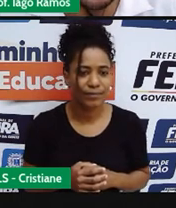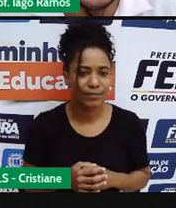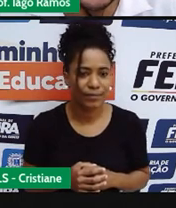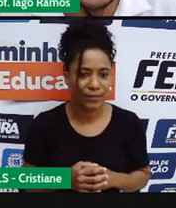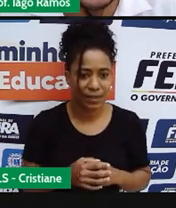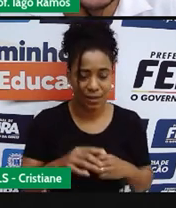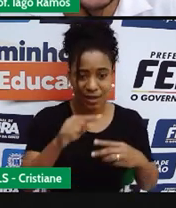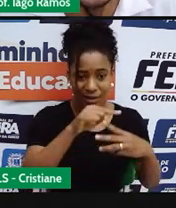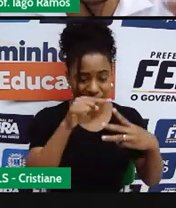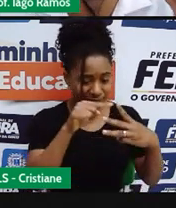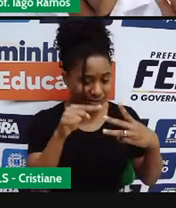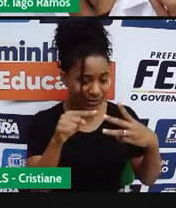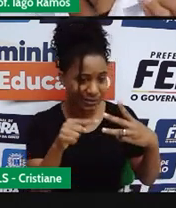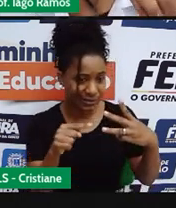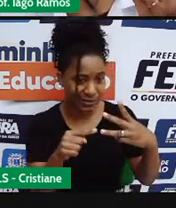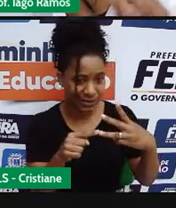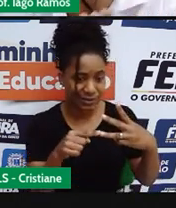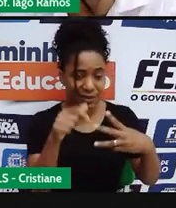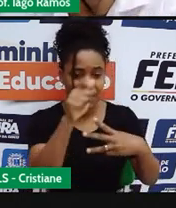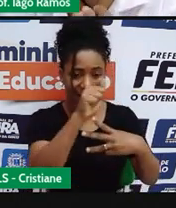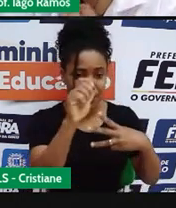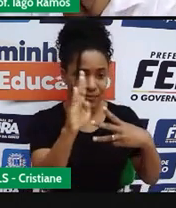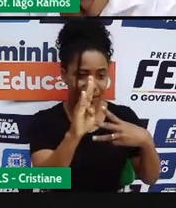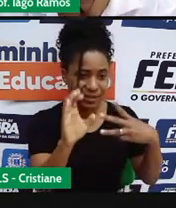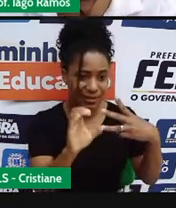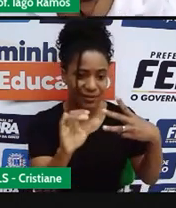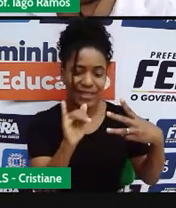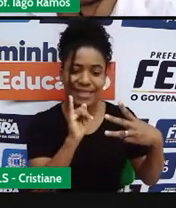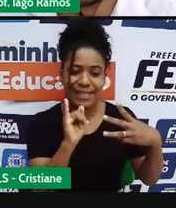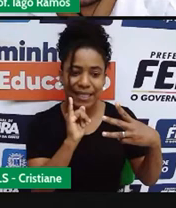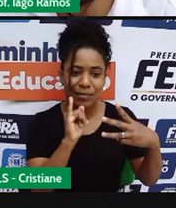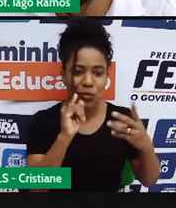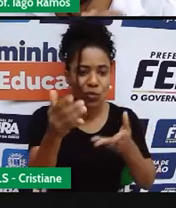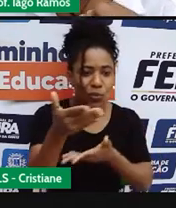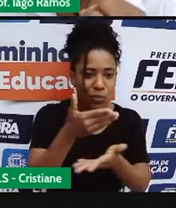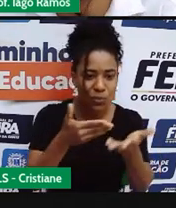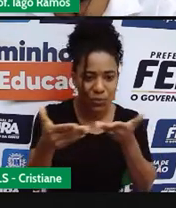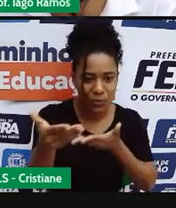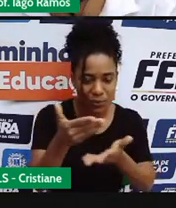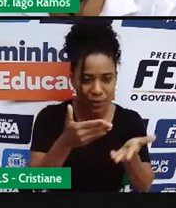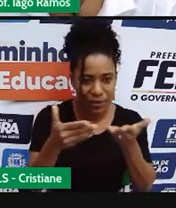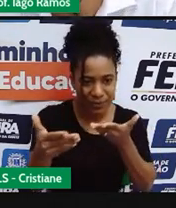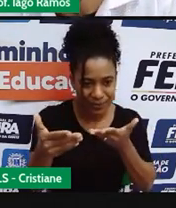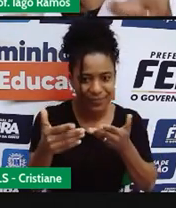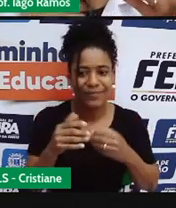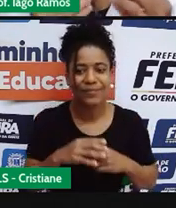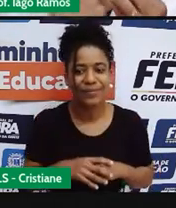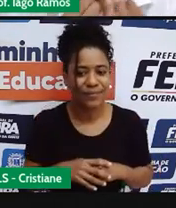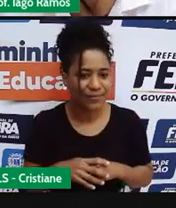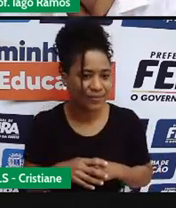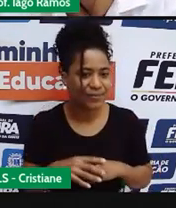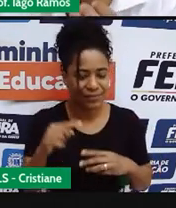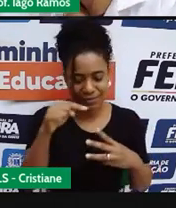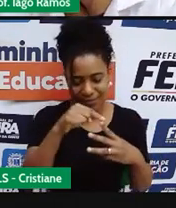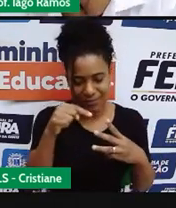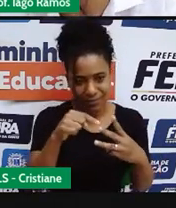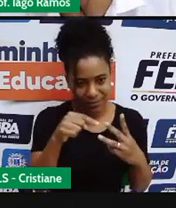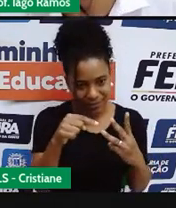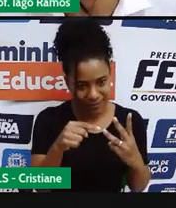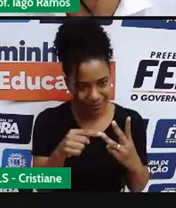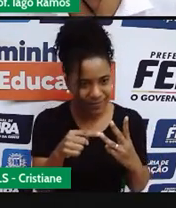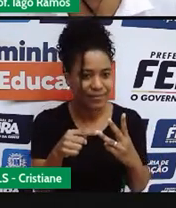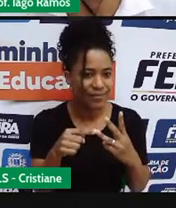essas comunicações aqui, ó, esses tipos de relação entre a grandeza, entre as grandezas, esses tipos de